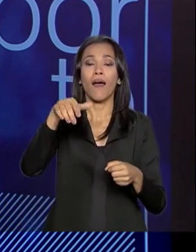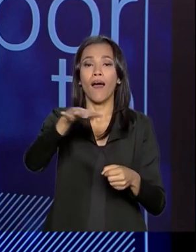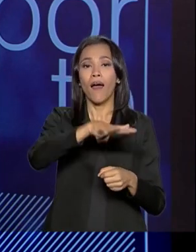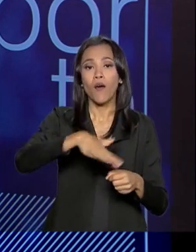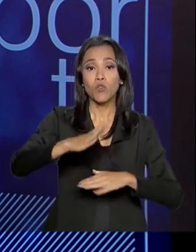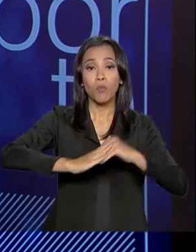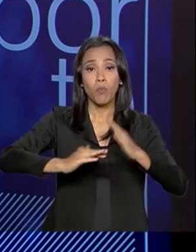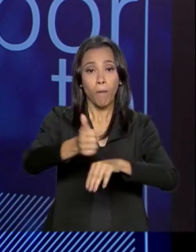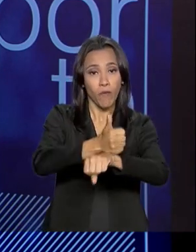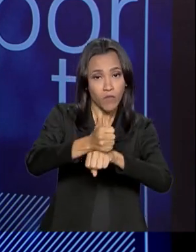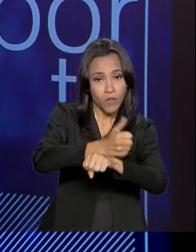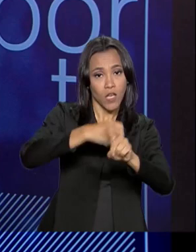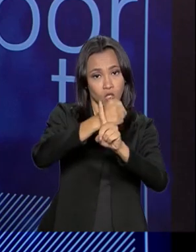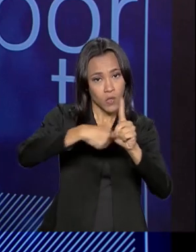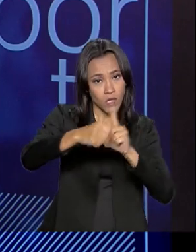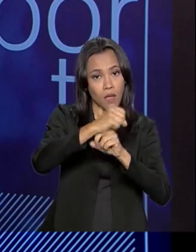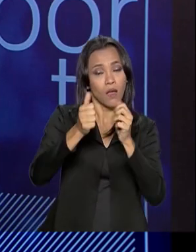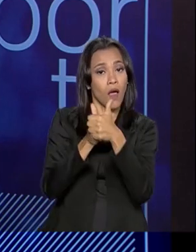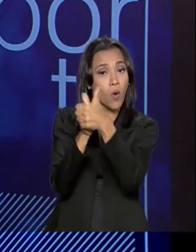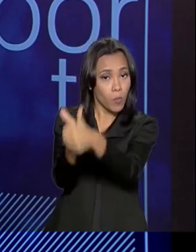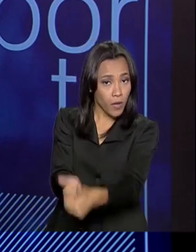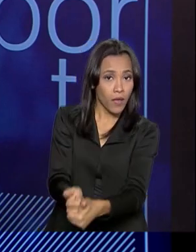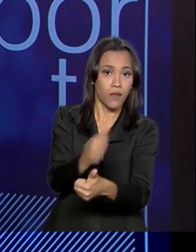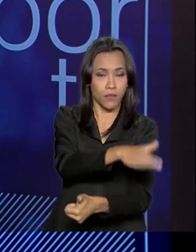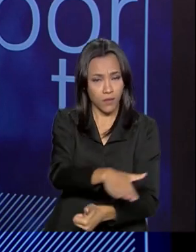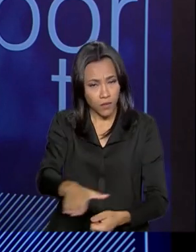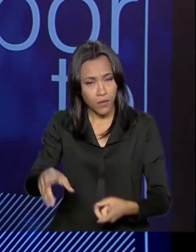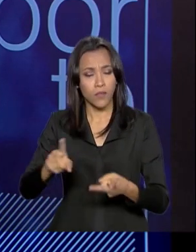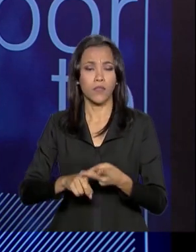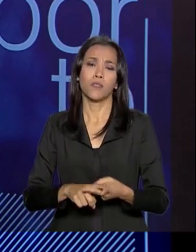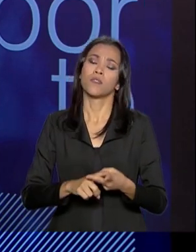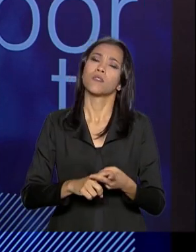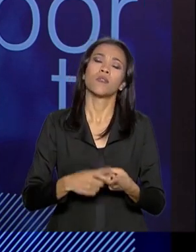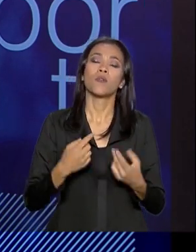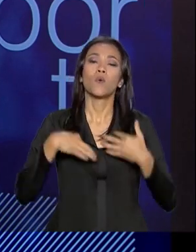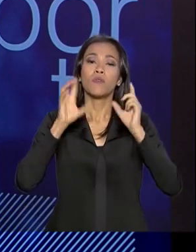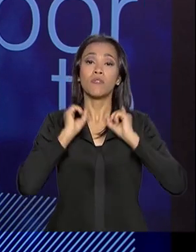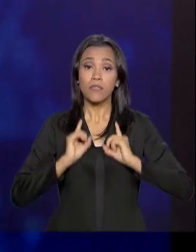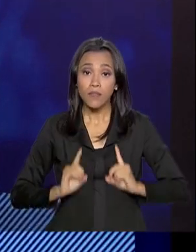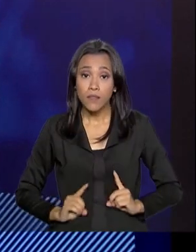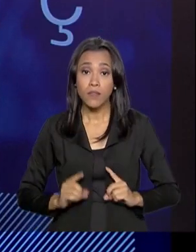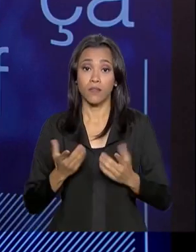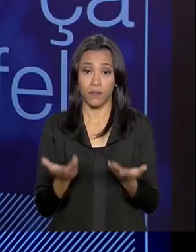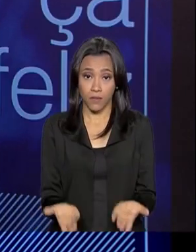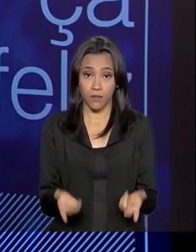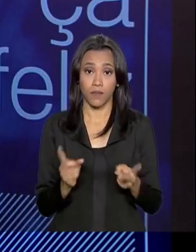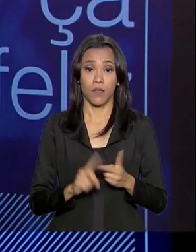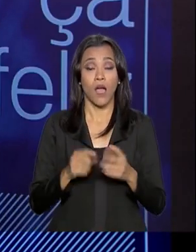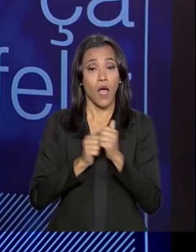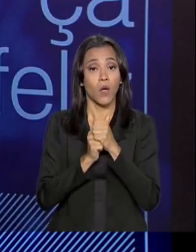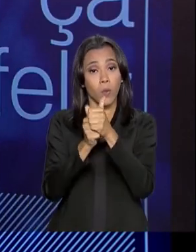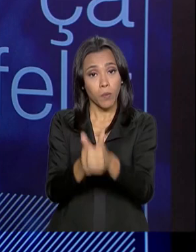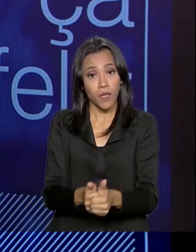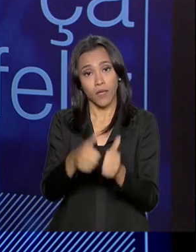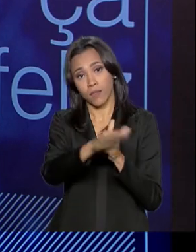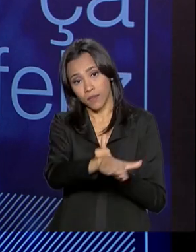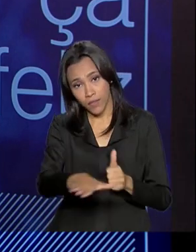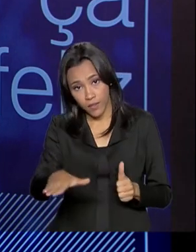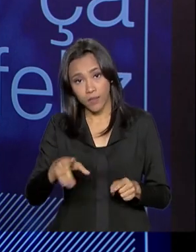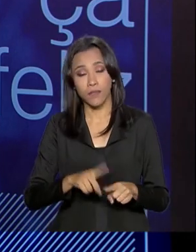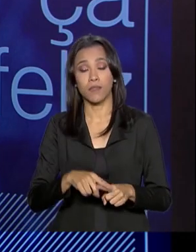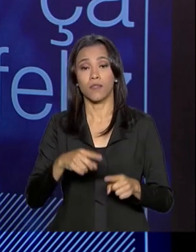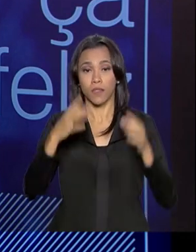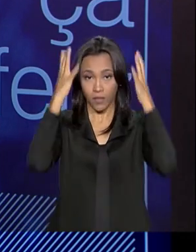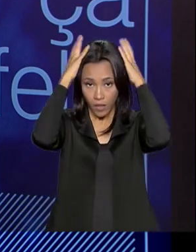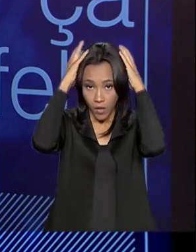pessoas mais frágeis, as crianças com necessidades especiais, com deficiência. Estamos acompanhando as crianças com zika